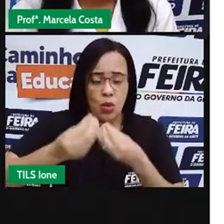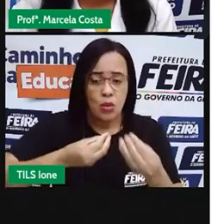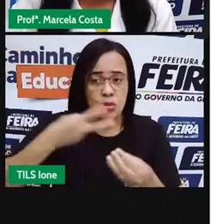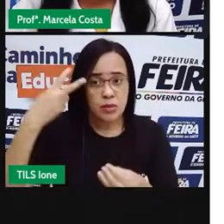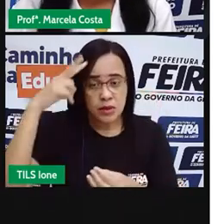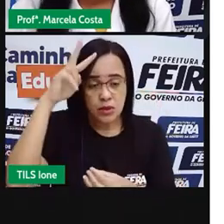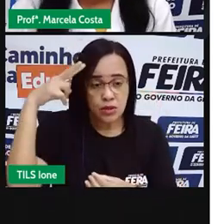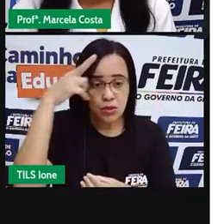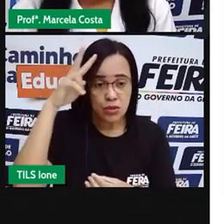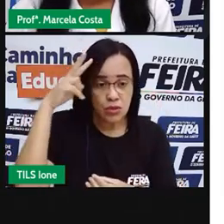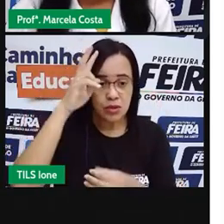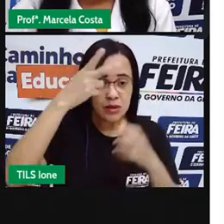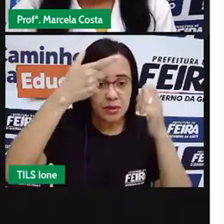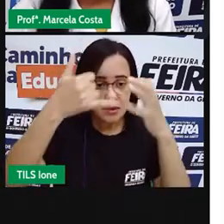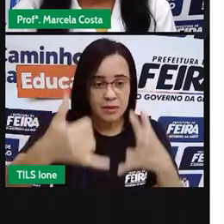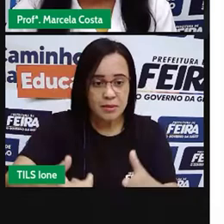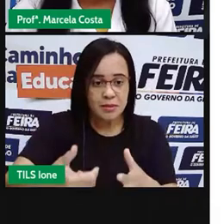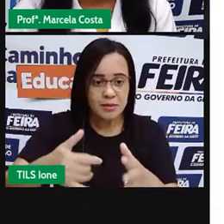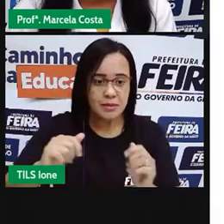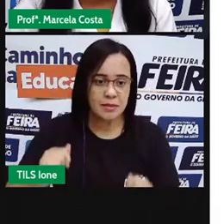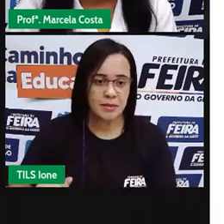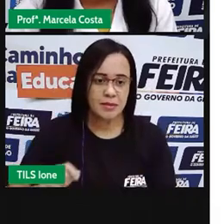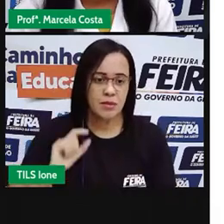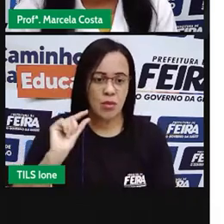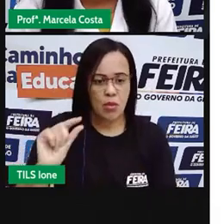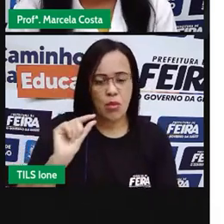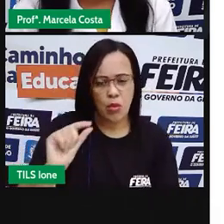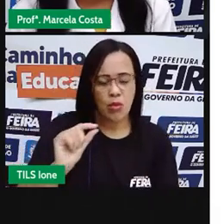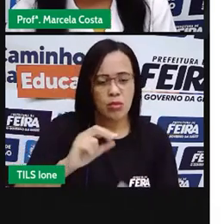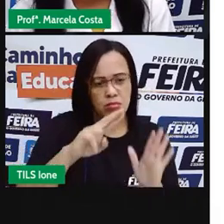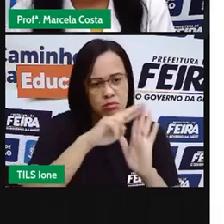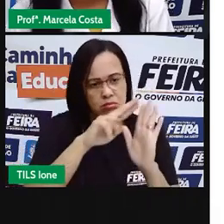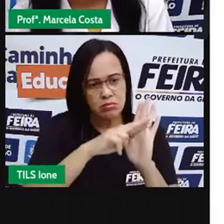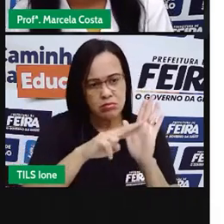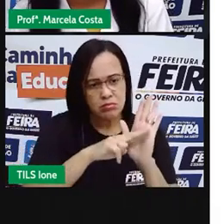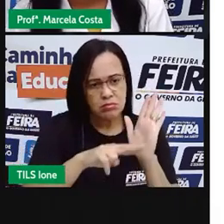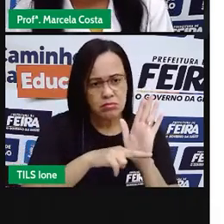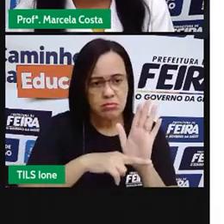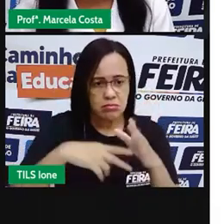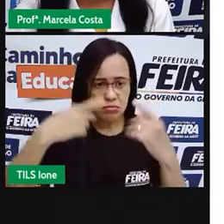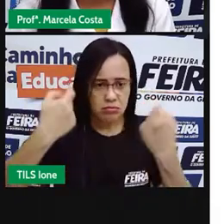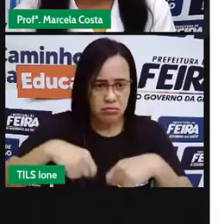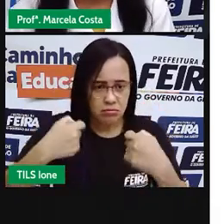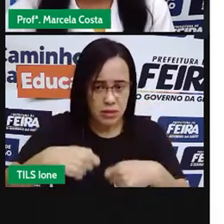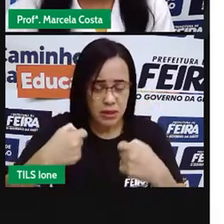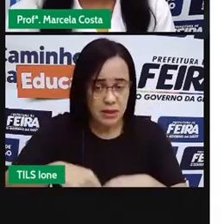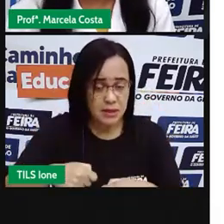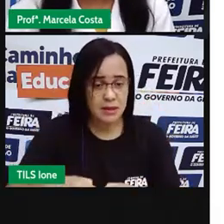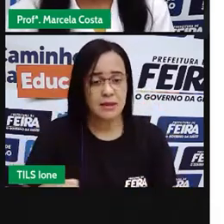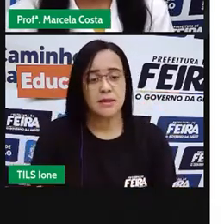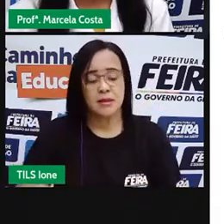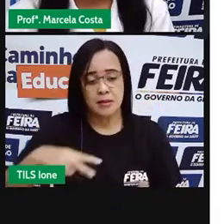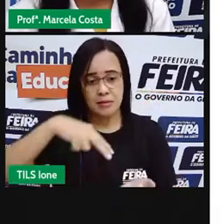história que fala um pouco sobre isso, sobre como a gente deve se comportar.